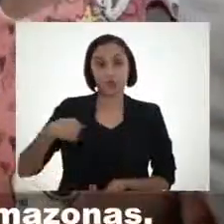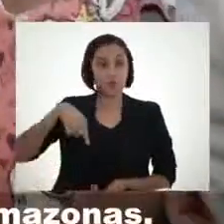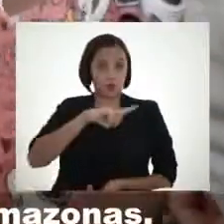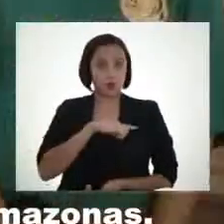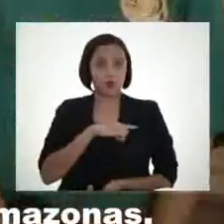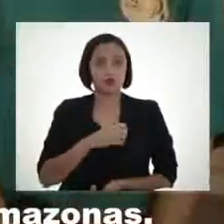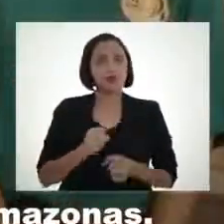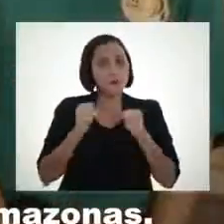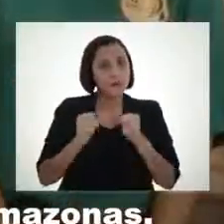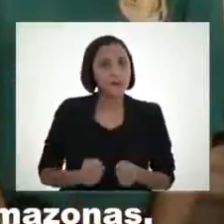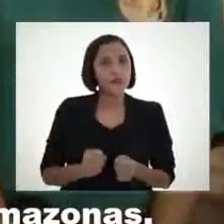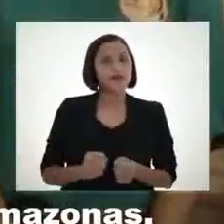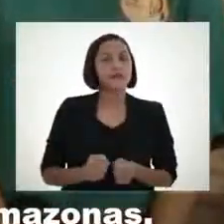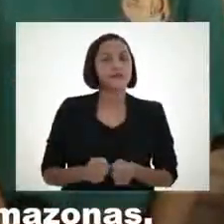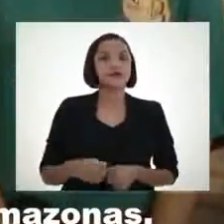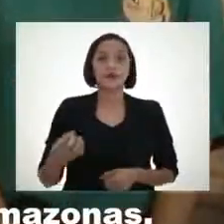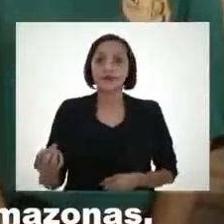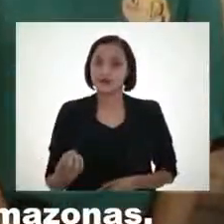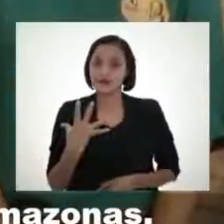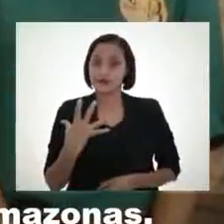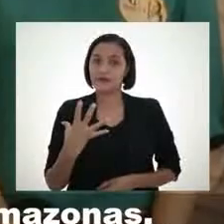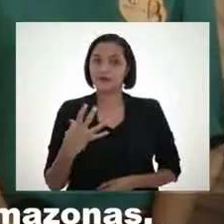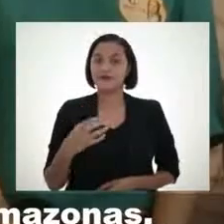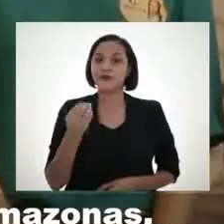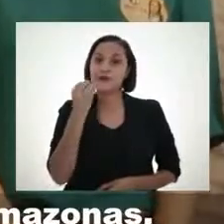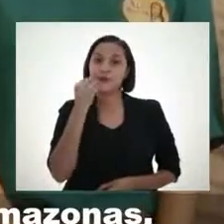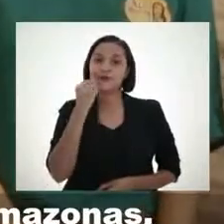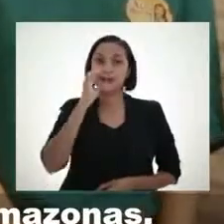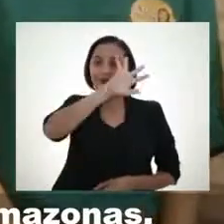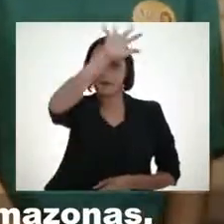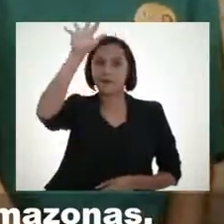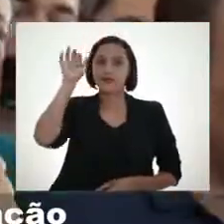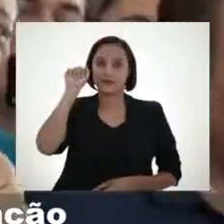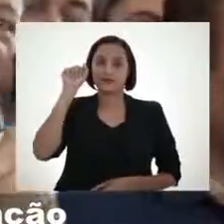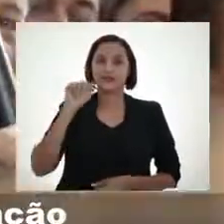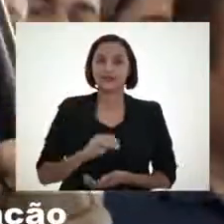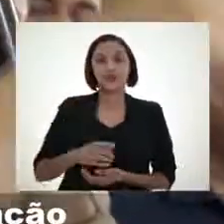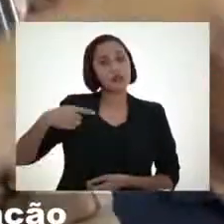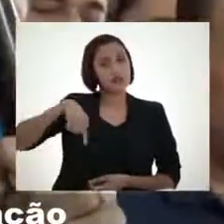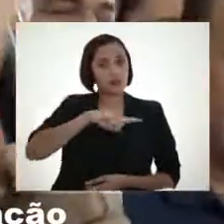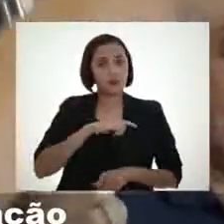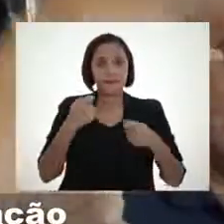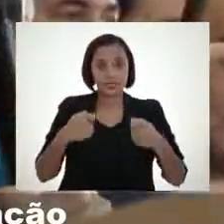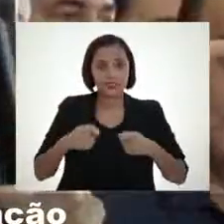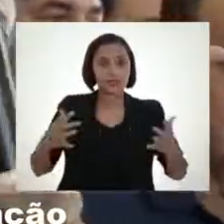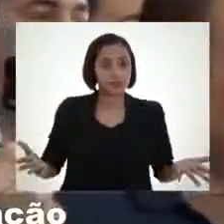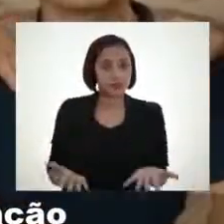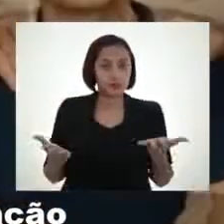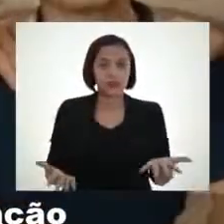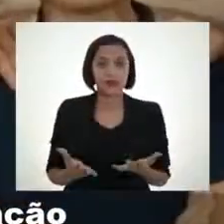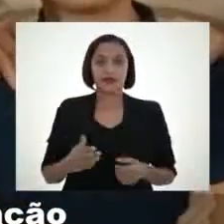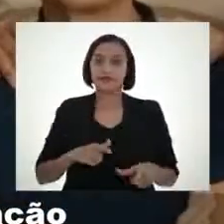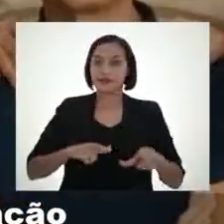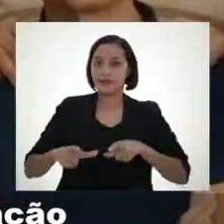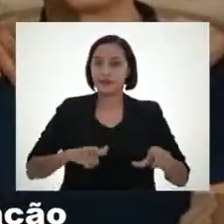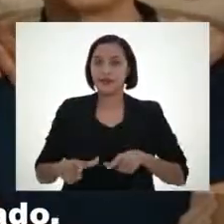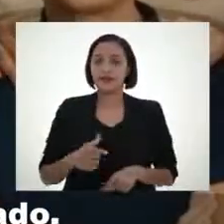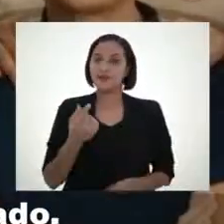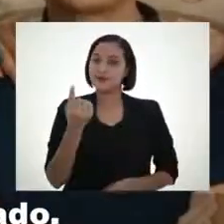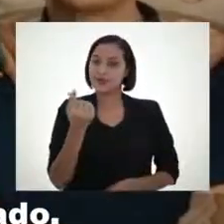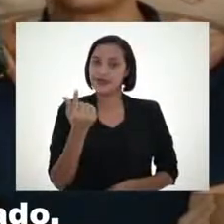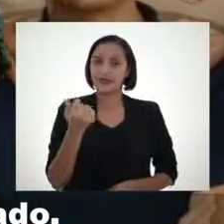Nós podemos criar oportunidades no Amazonas. Nós temos que trabalhar pela